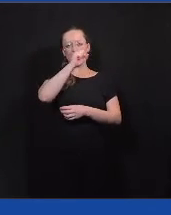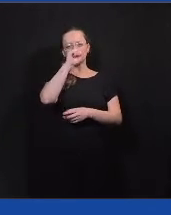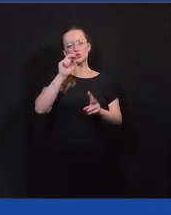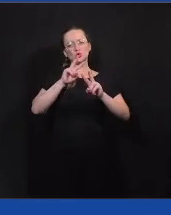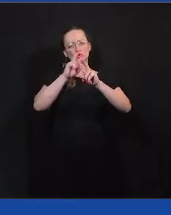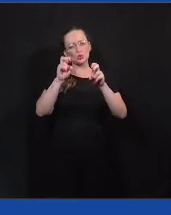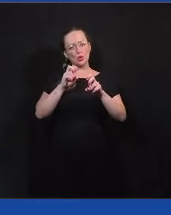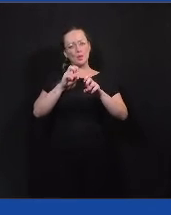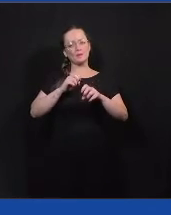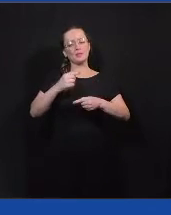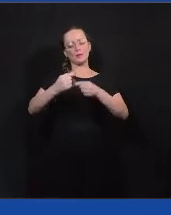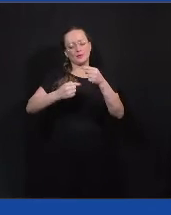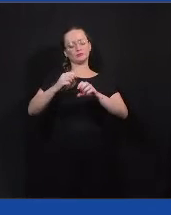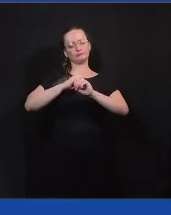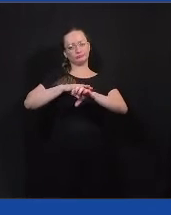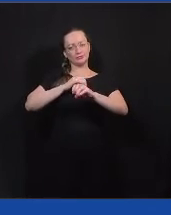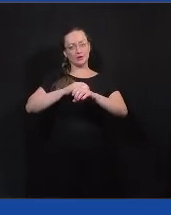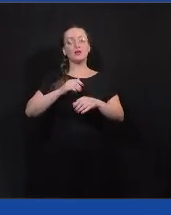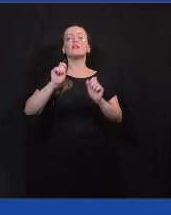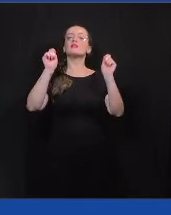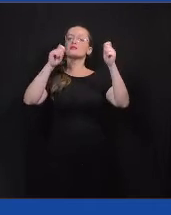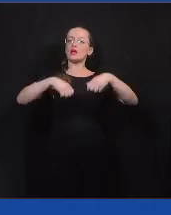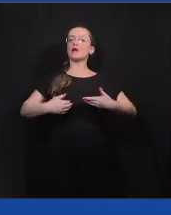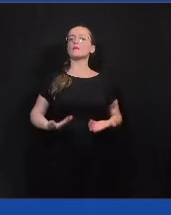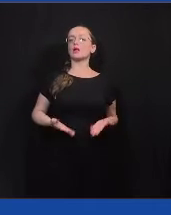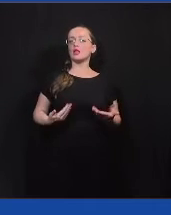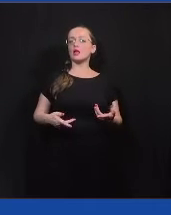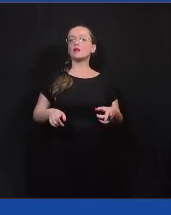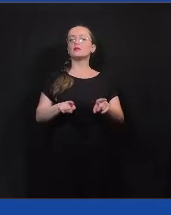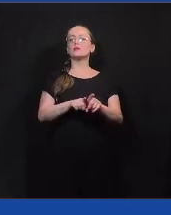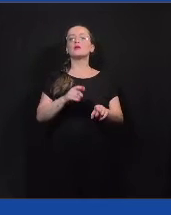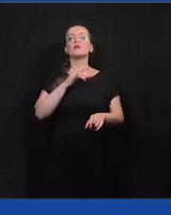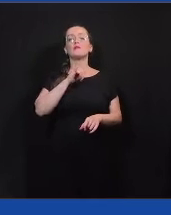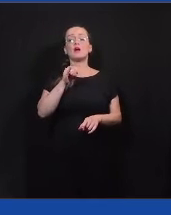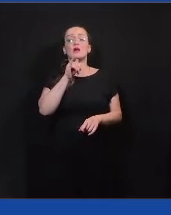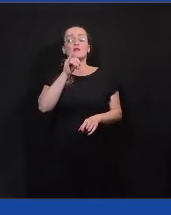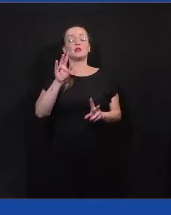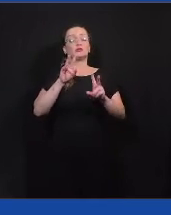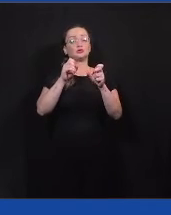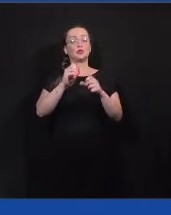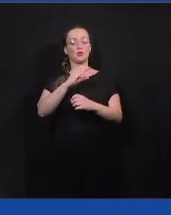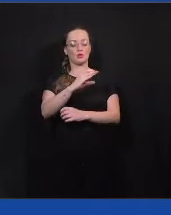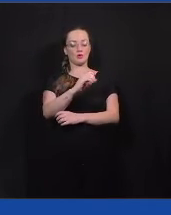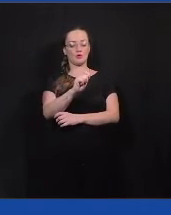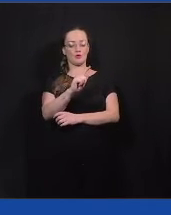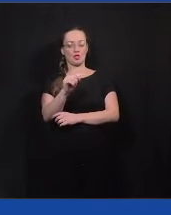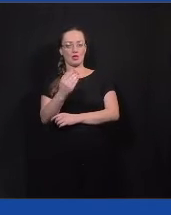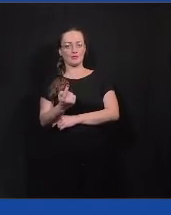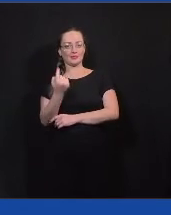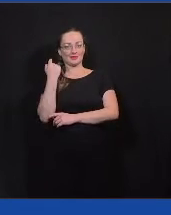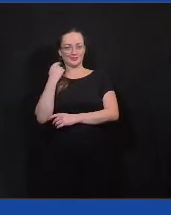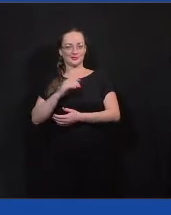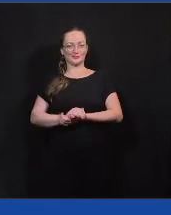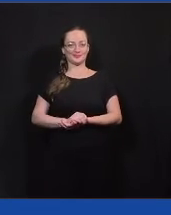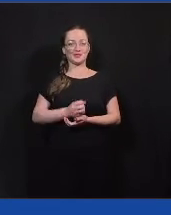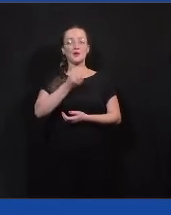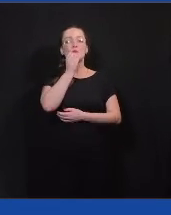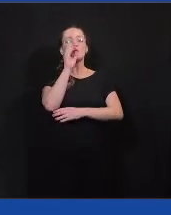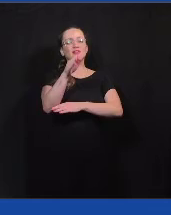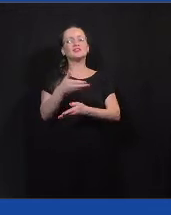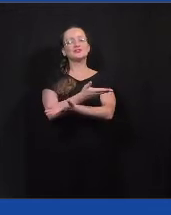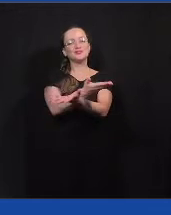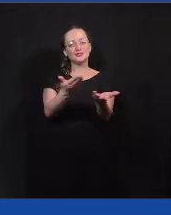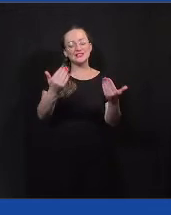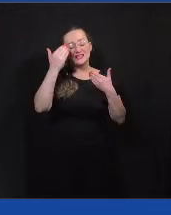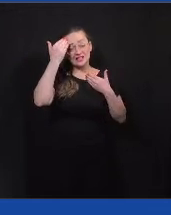pode ser algo um pouco mais leve, mas a gente também vai falar um pouquinho do Colab antes. Então, boa tarde para todo mundo, queria agradecer a todo